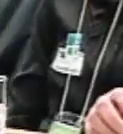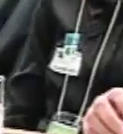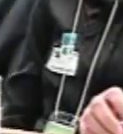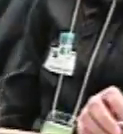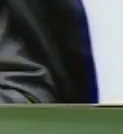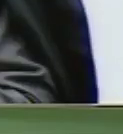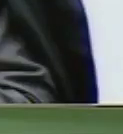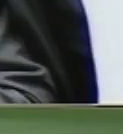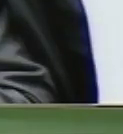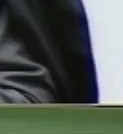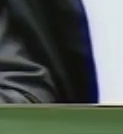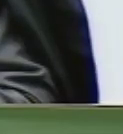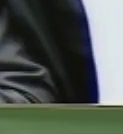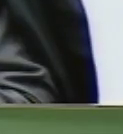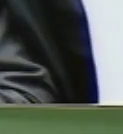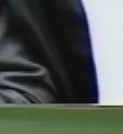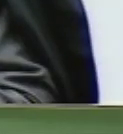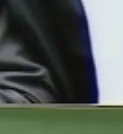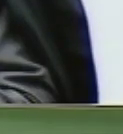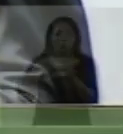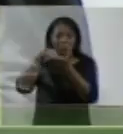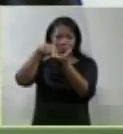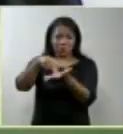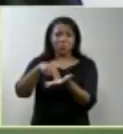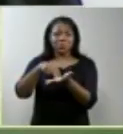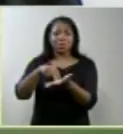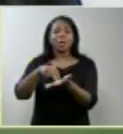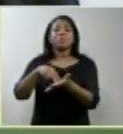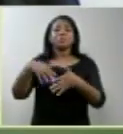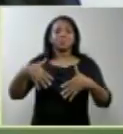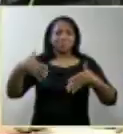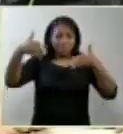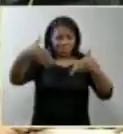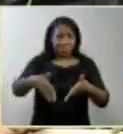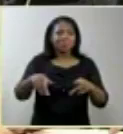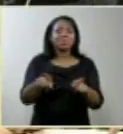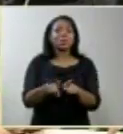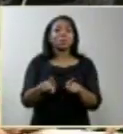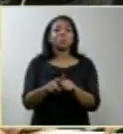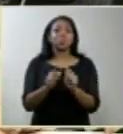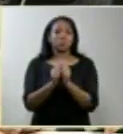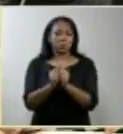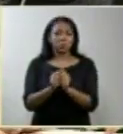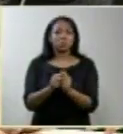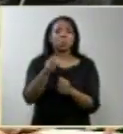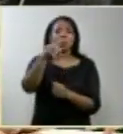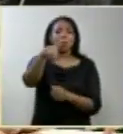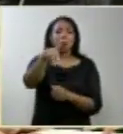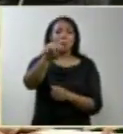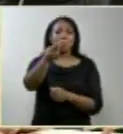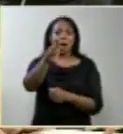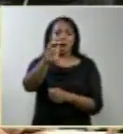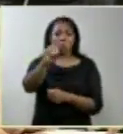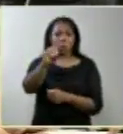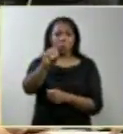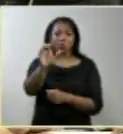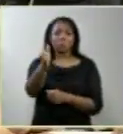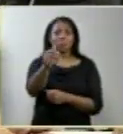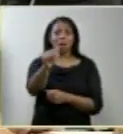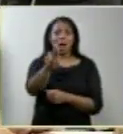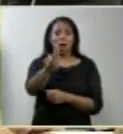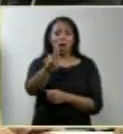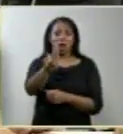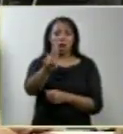um prazer e uma honra ter a vossa excelência nesta sessão. Ministro Marco Aurélio. Eu, ministro Marco Aurélio,